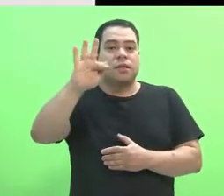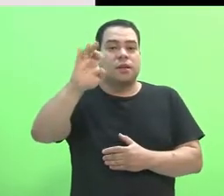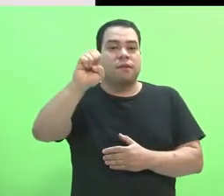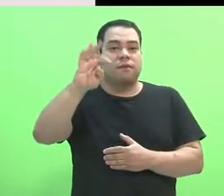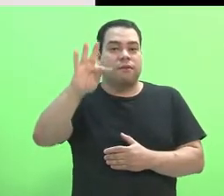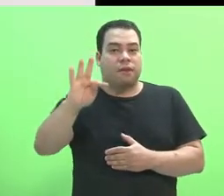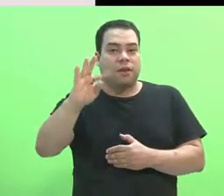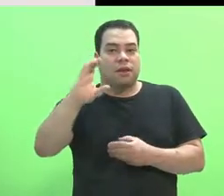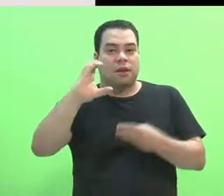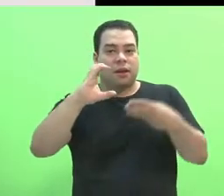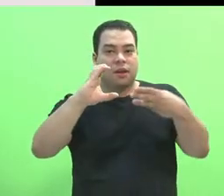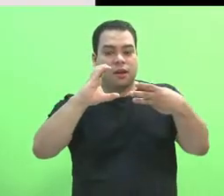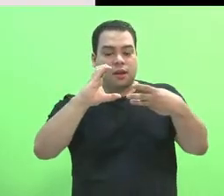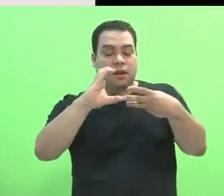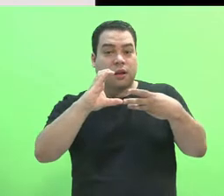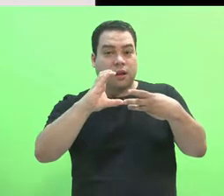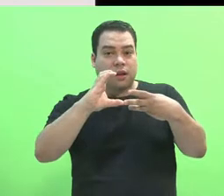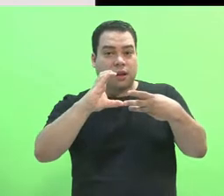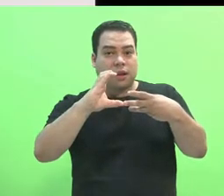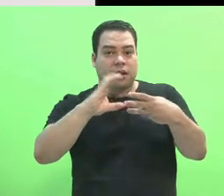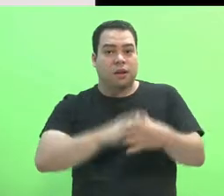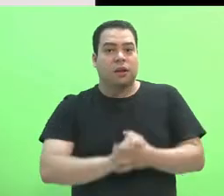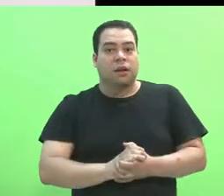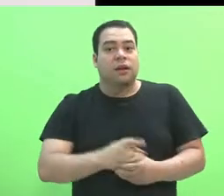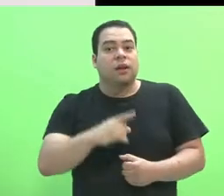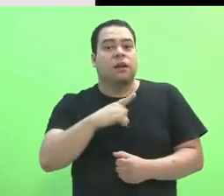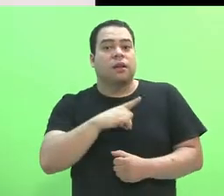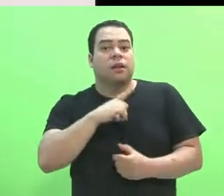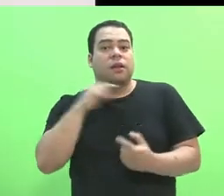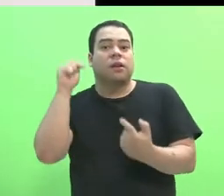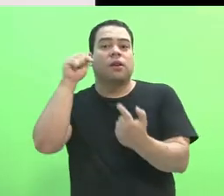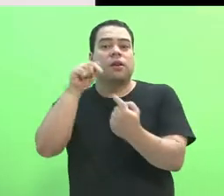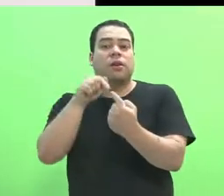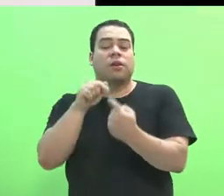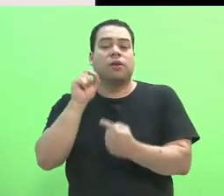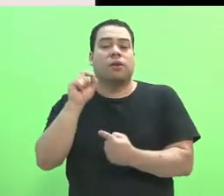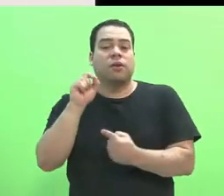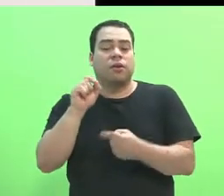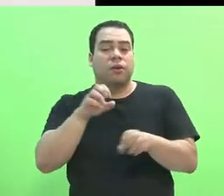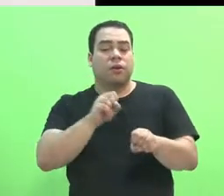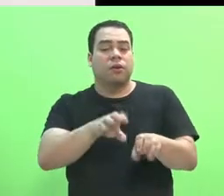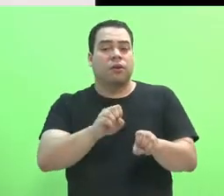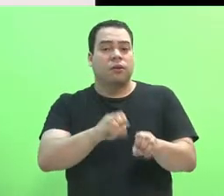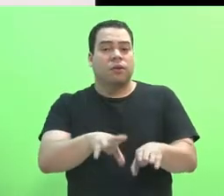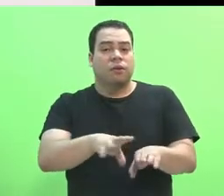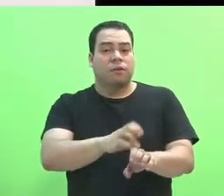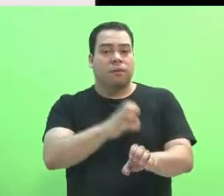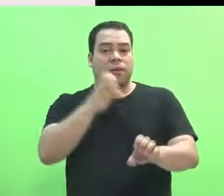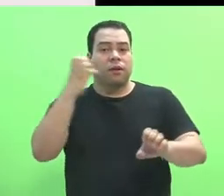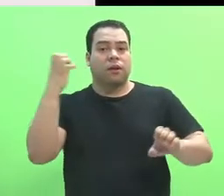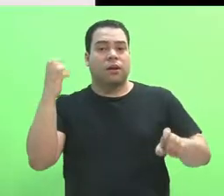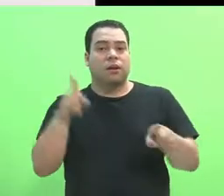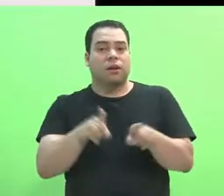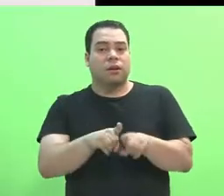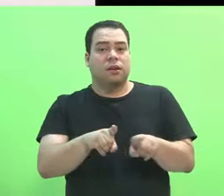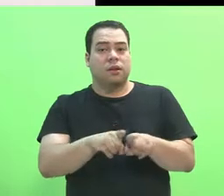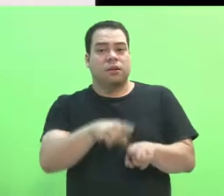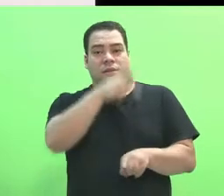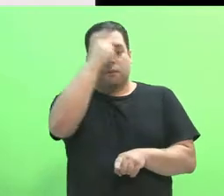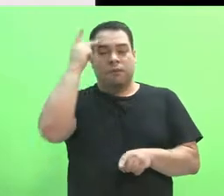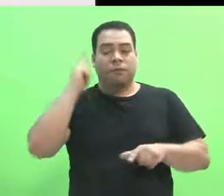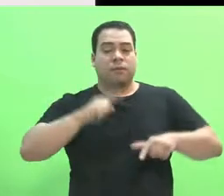Tecnológica, os Cefetes, que tinham como objetivo formar engenheiros de operação e tecnólogos.